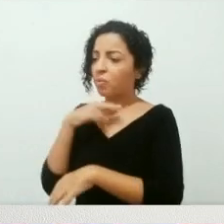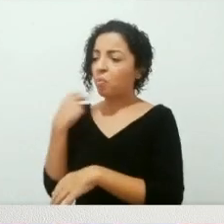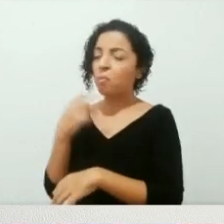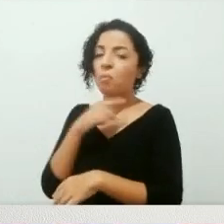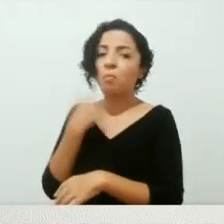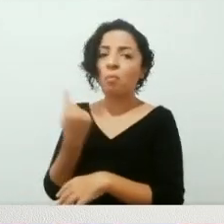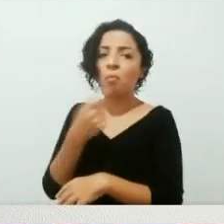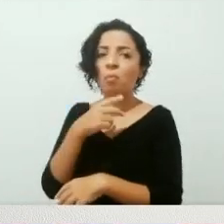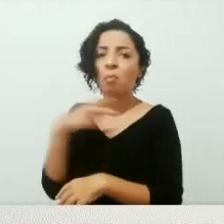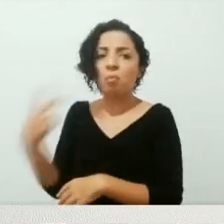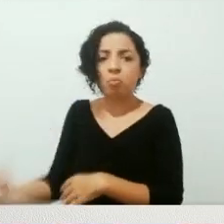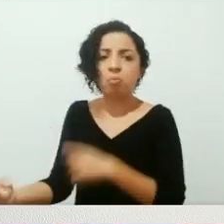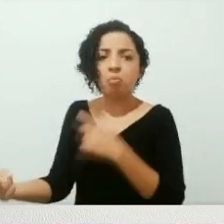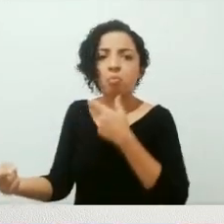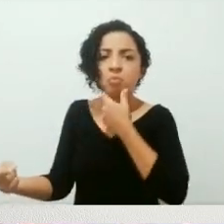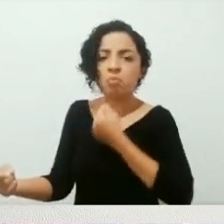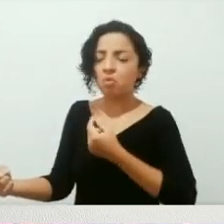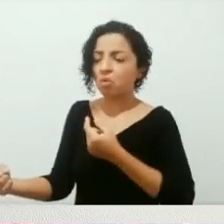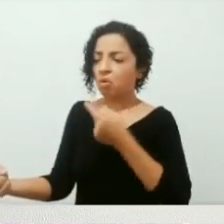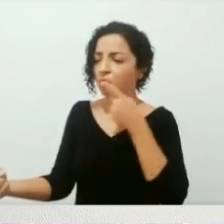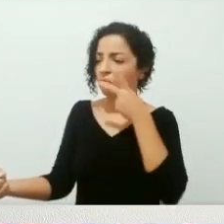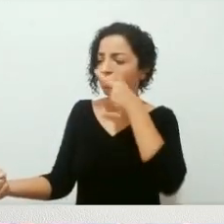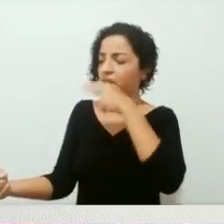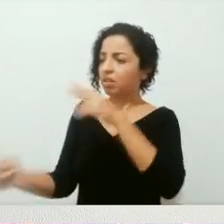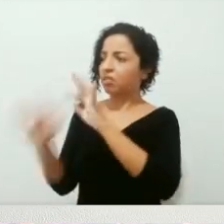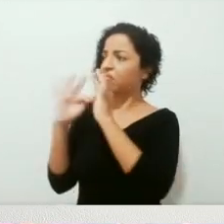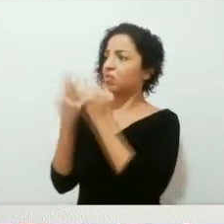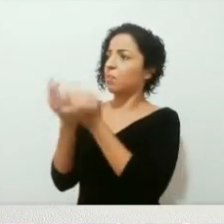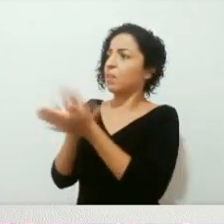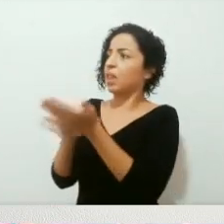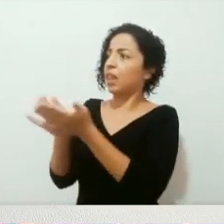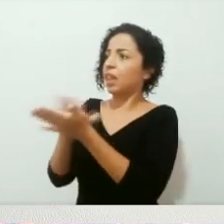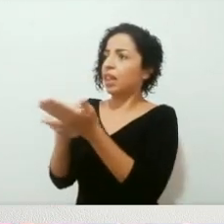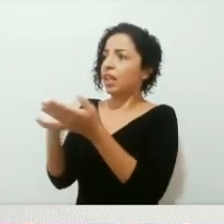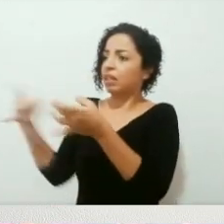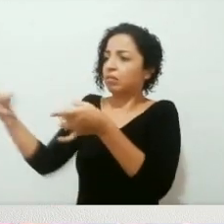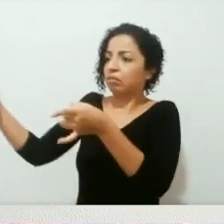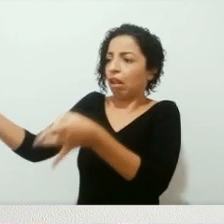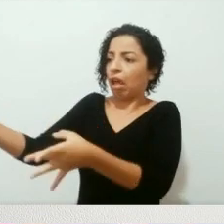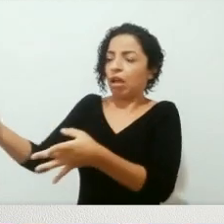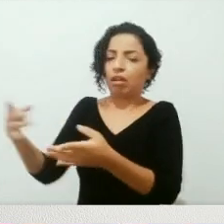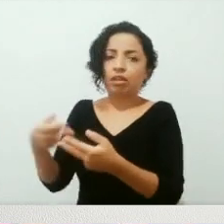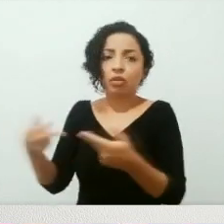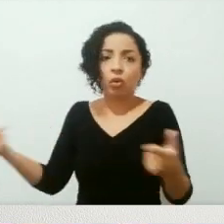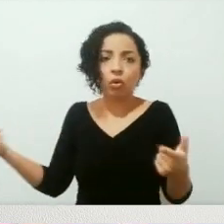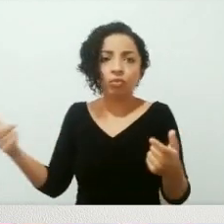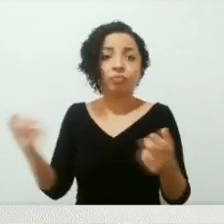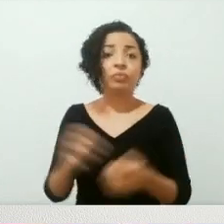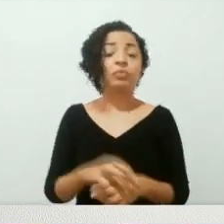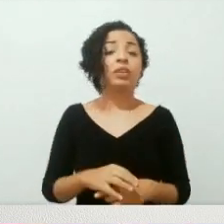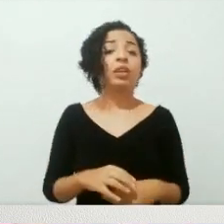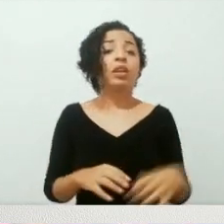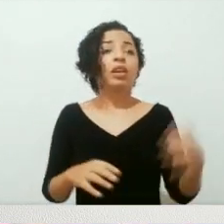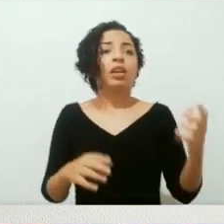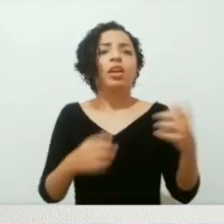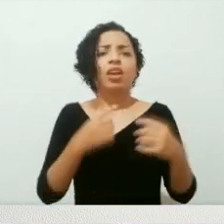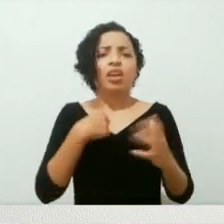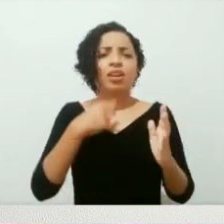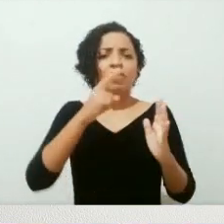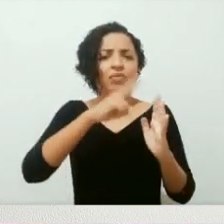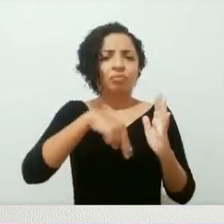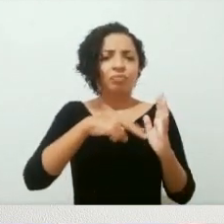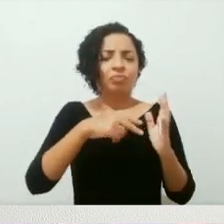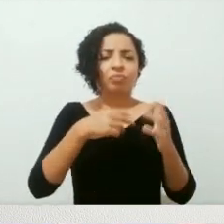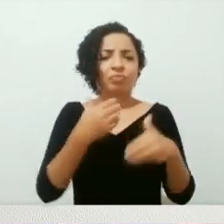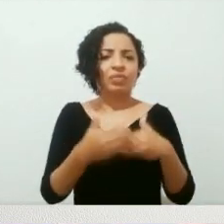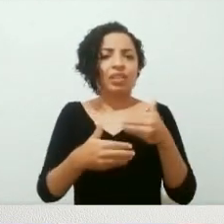nome, sem sobrenome. E ela vai contando essas histórias. O problema, e que eu vi algumas pessoas comentando depois